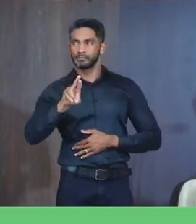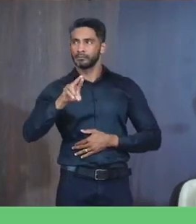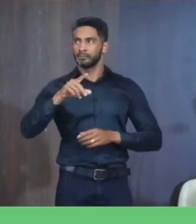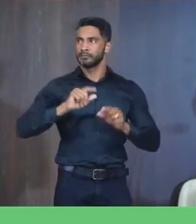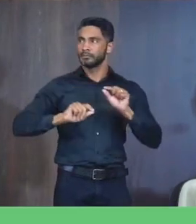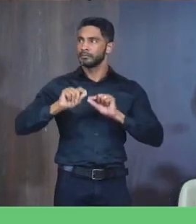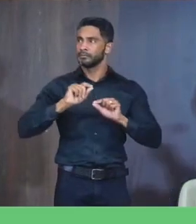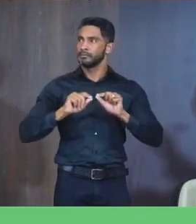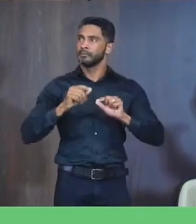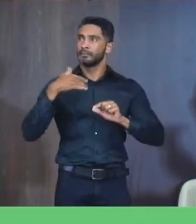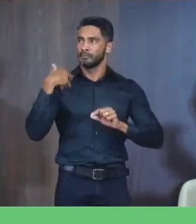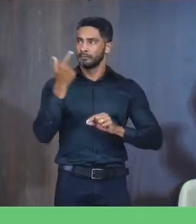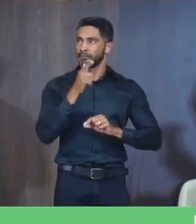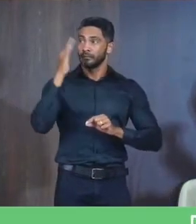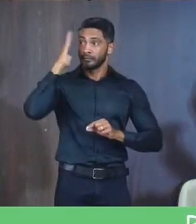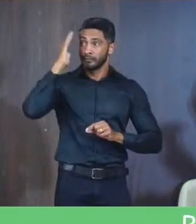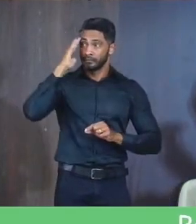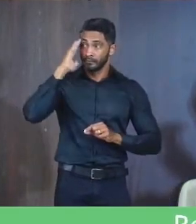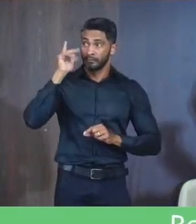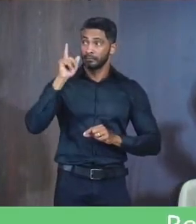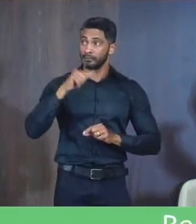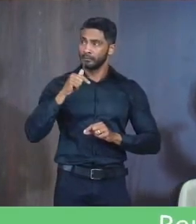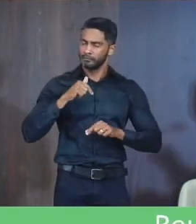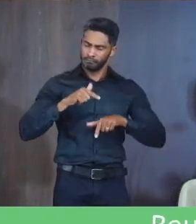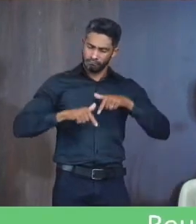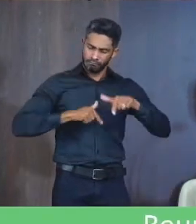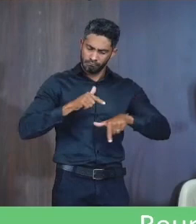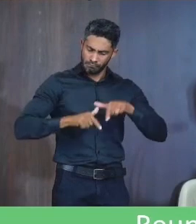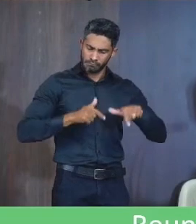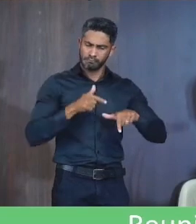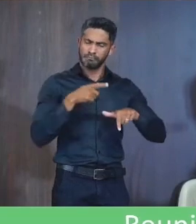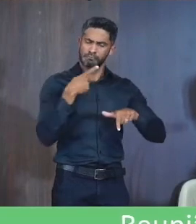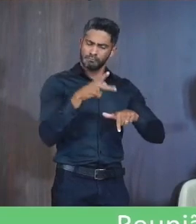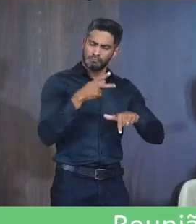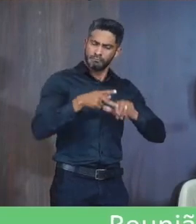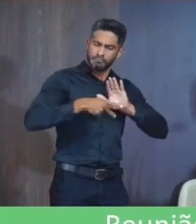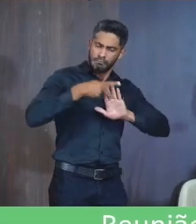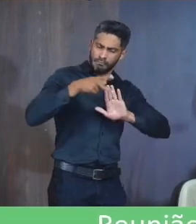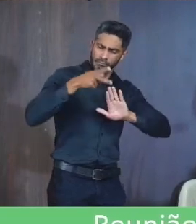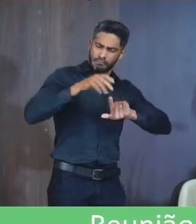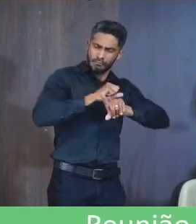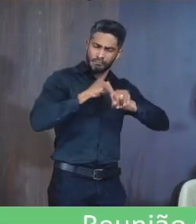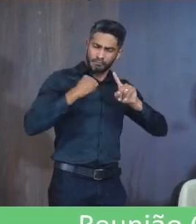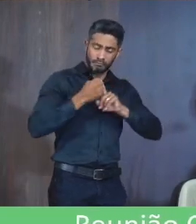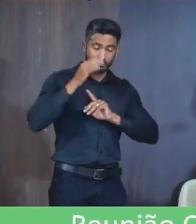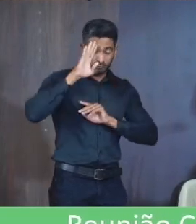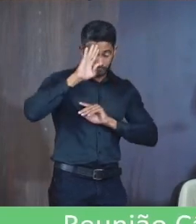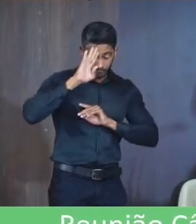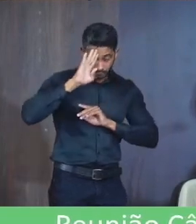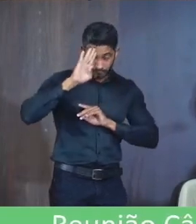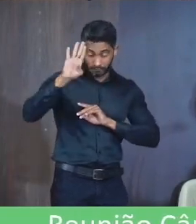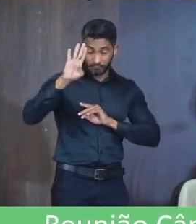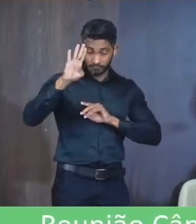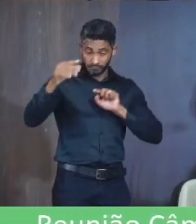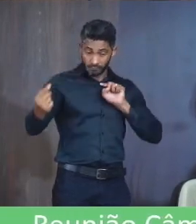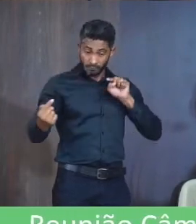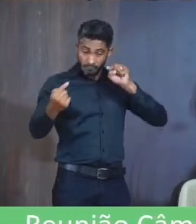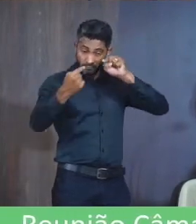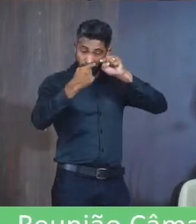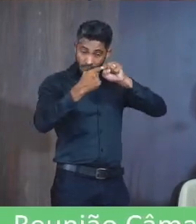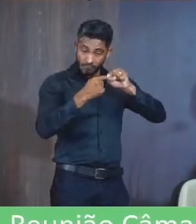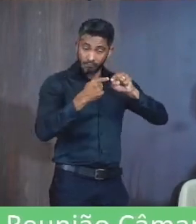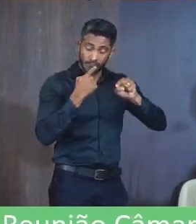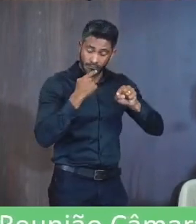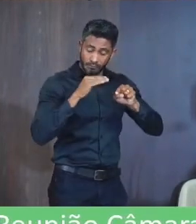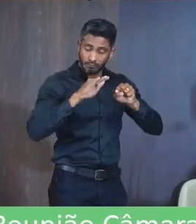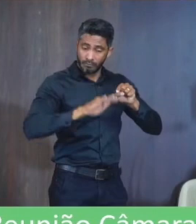sabido Por todos Que o senhor É muito atuante Nesses projetos Sociais Principalmente Os ligados Às crianças